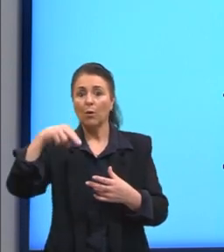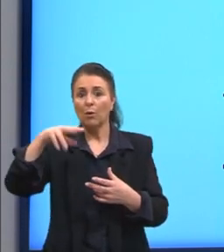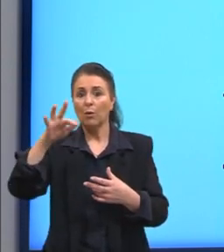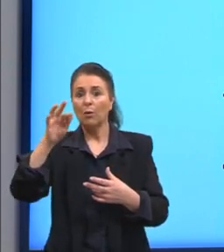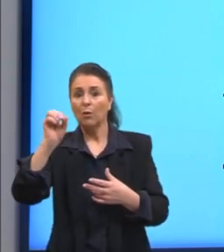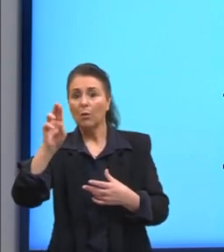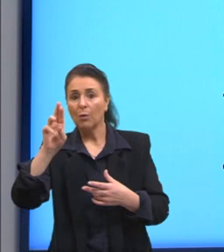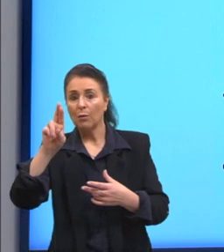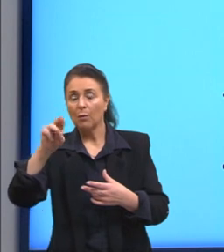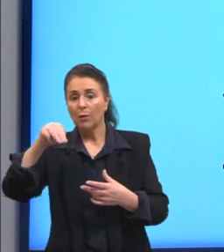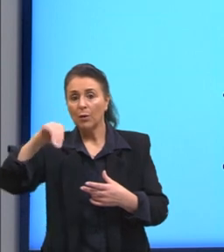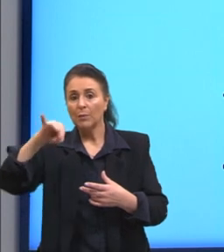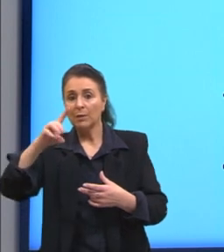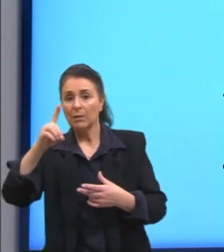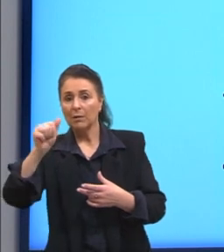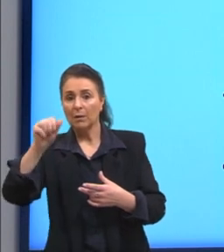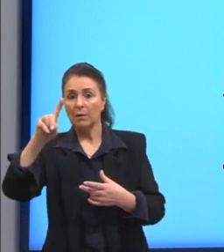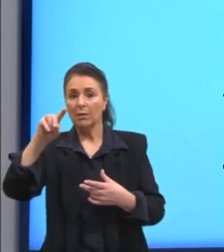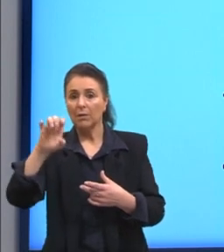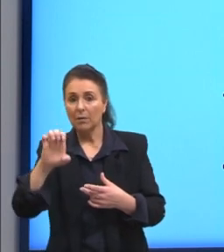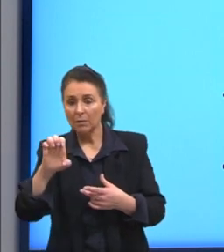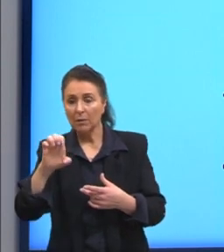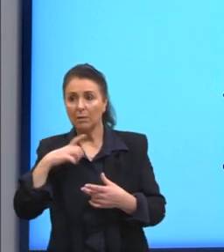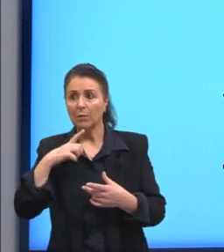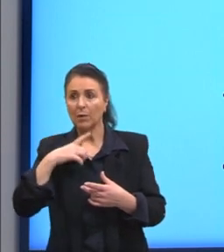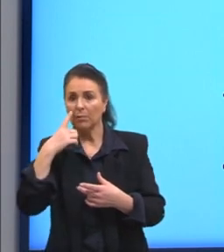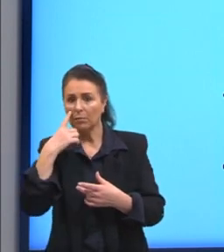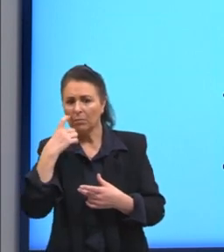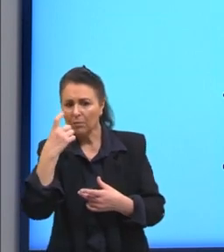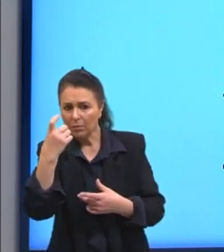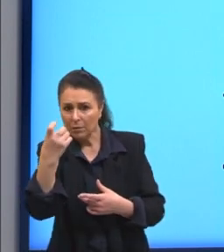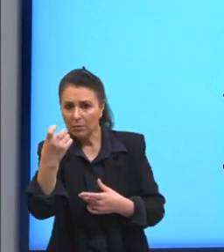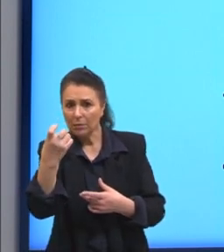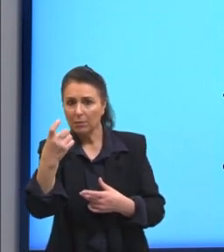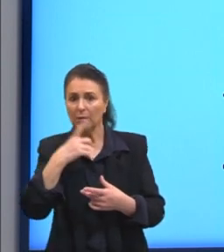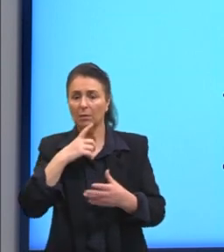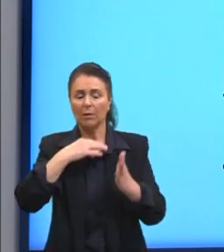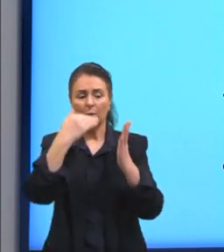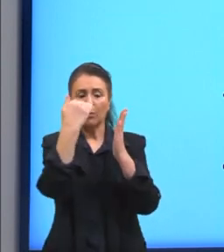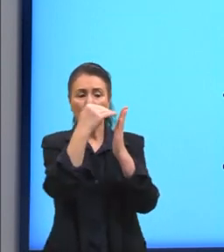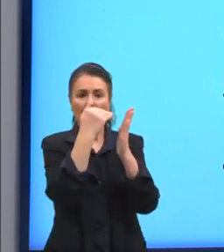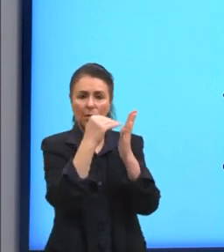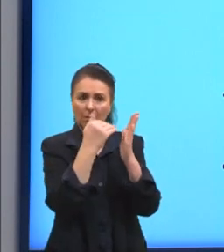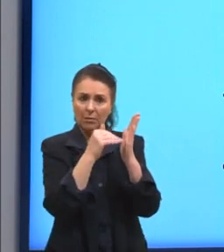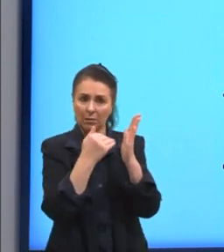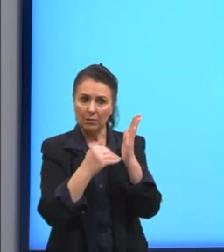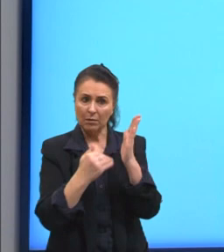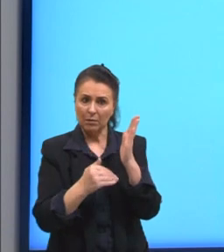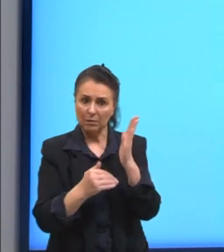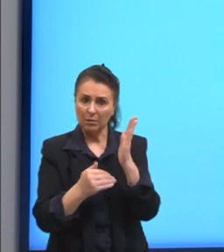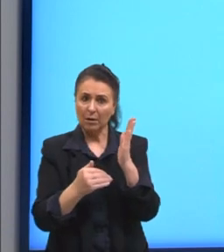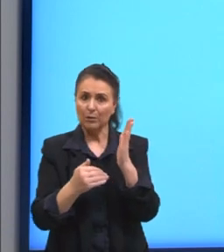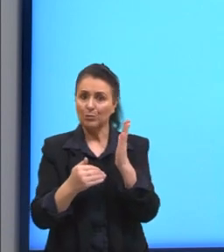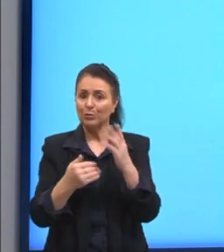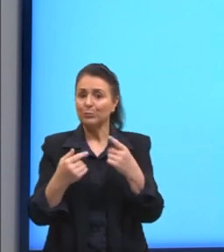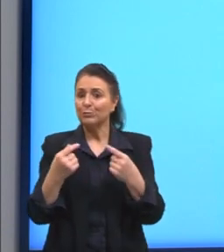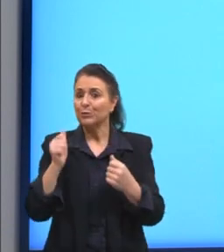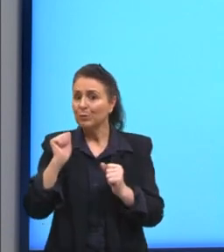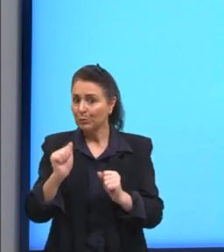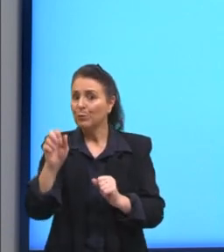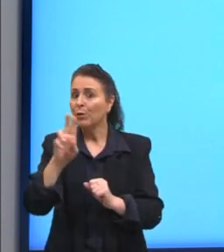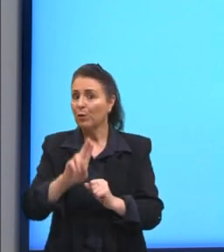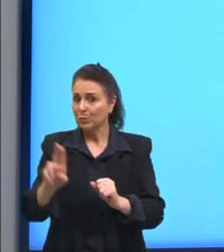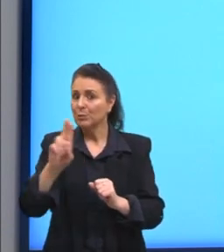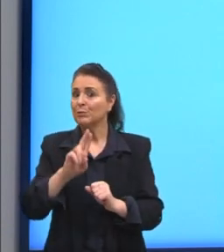de interesse. Então, gente tem aí uma lista bem grande de circunstâncias que podem